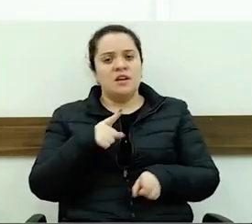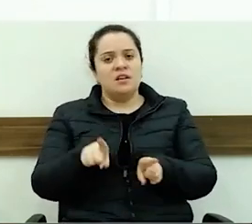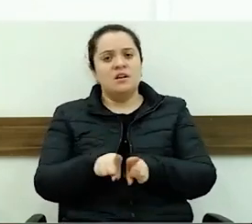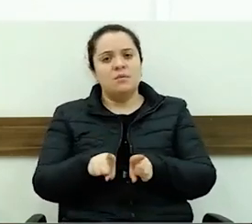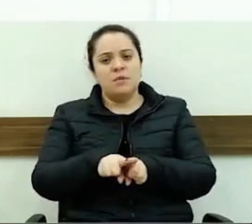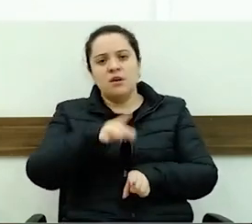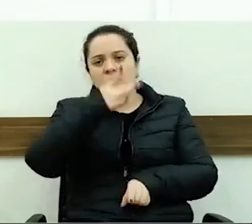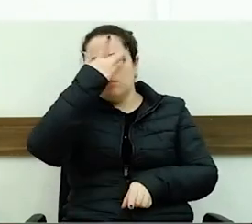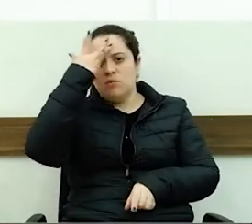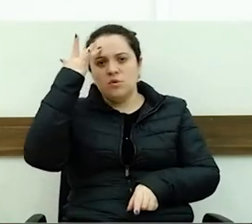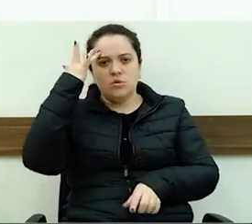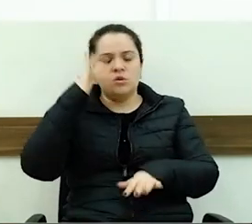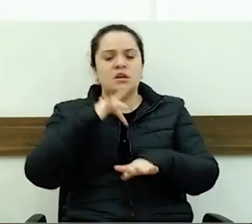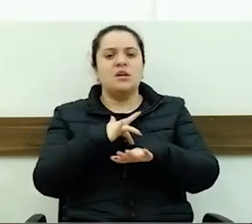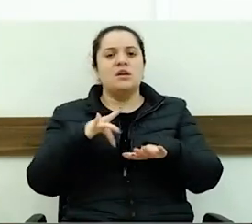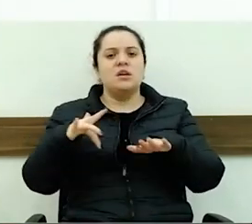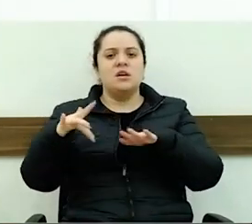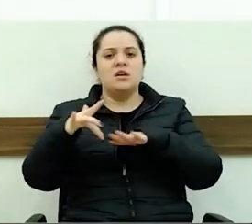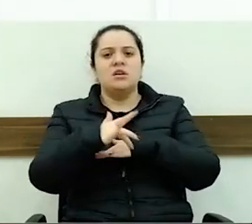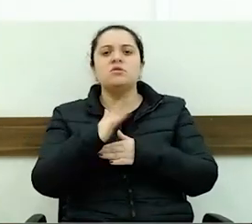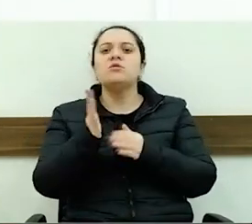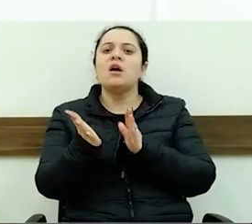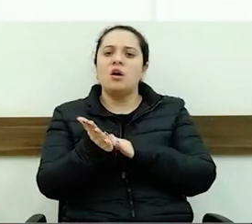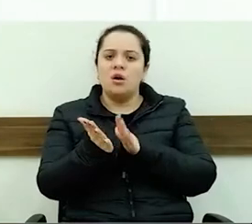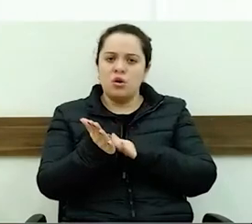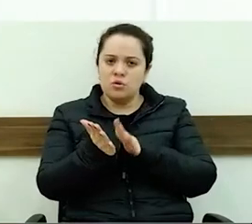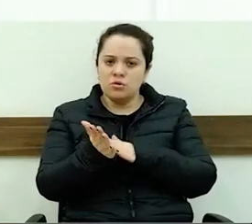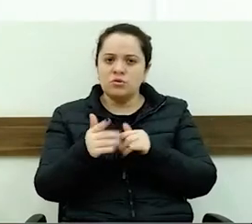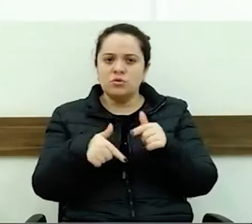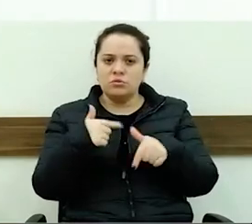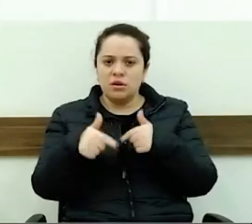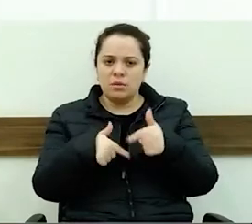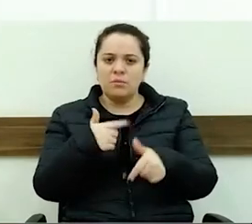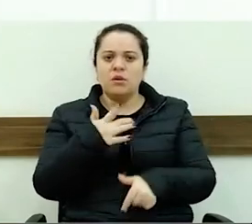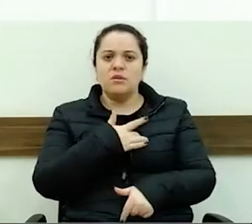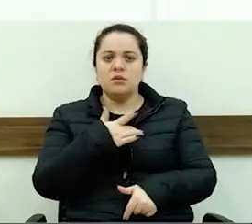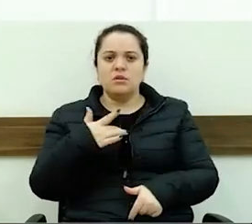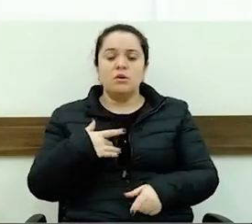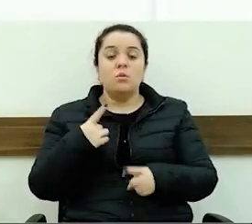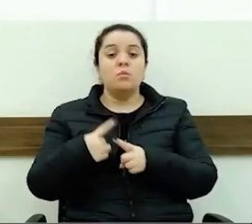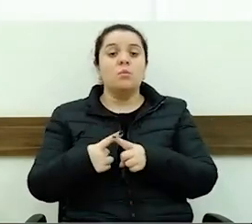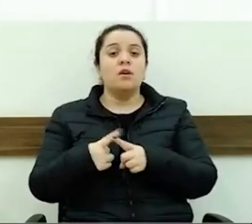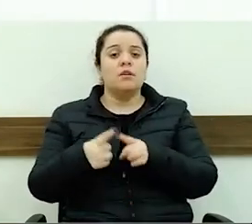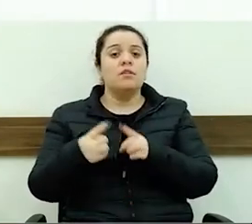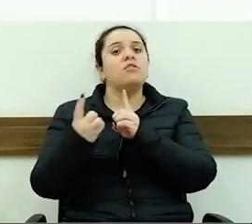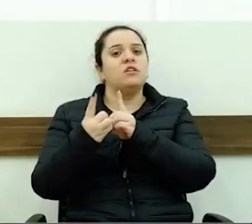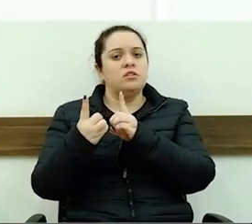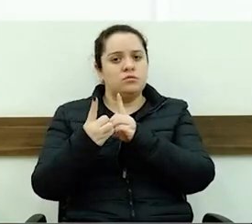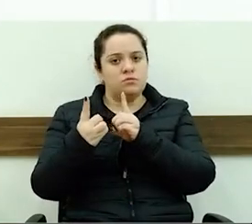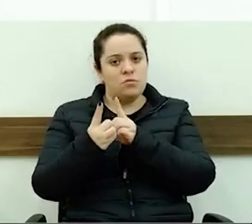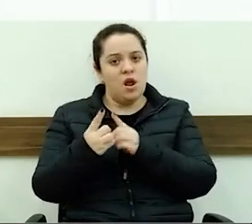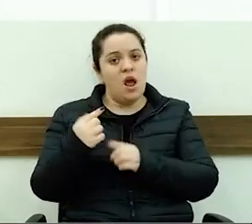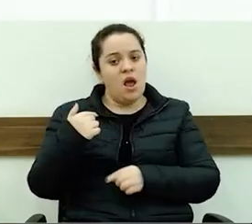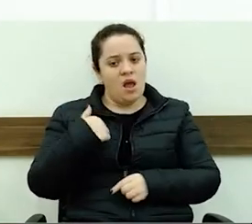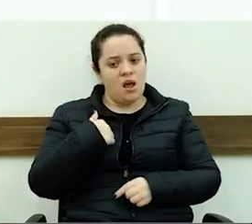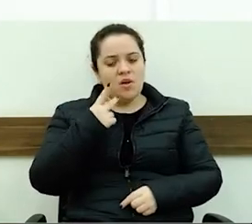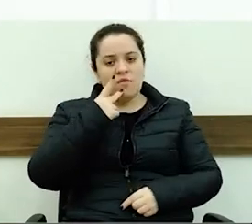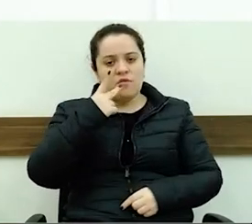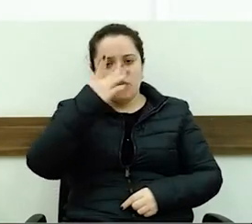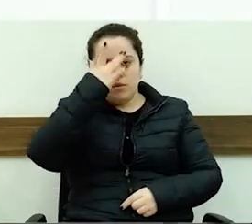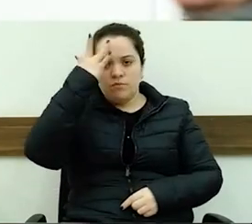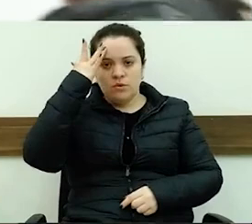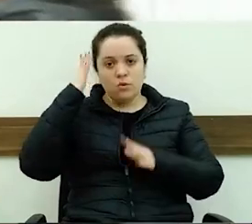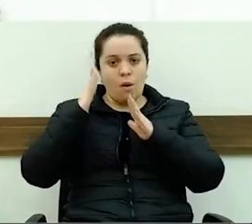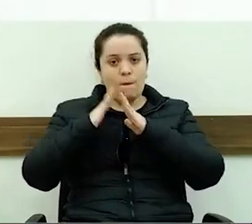e que elogiam o trabalho da saúde porque, de repente, foi atendido. Eu mesmo falo de moradores do meu